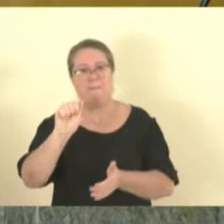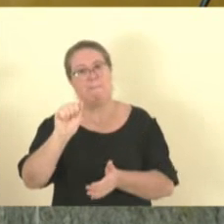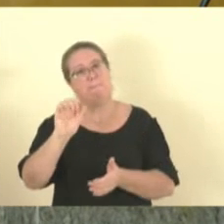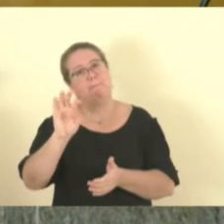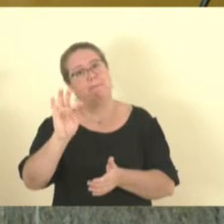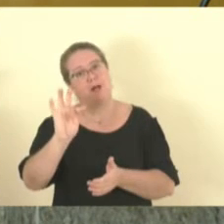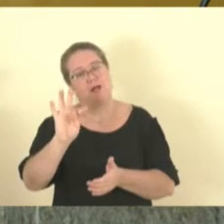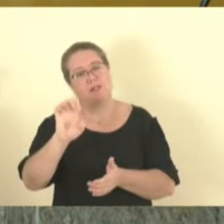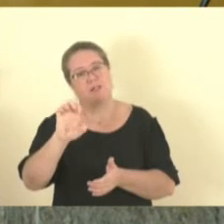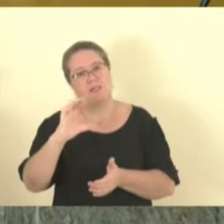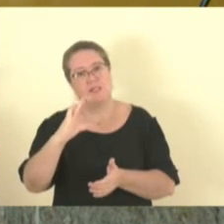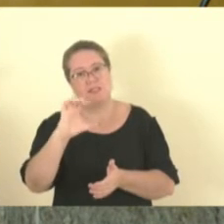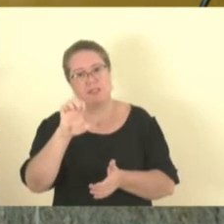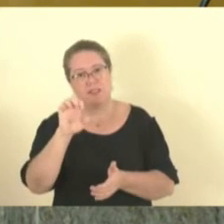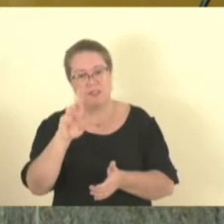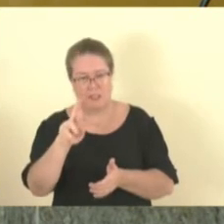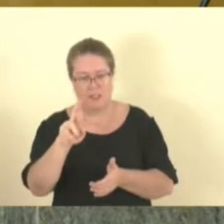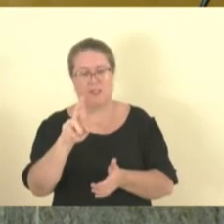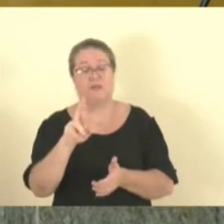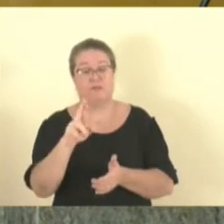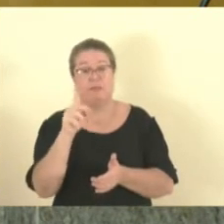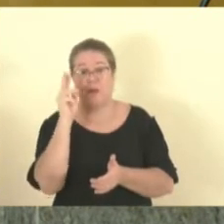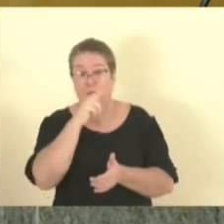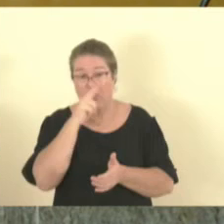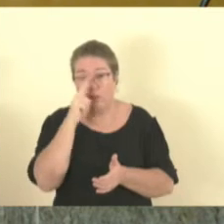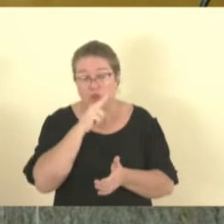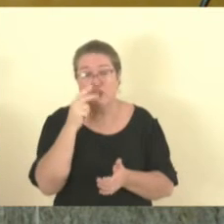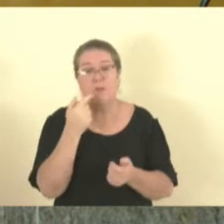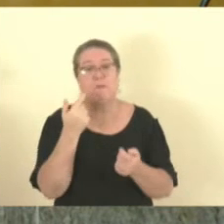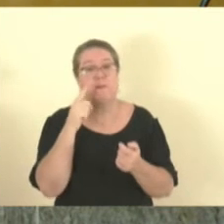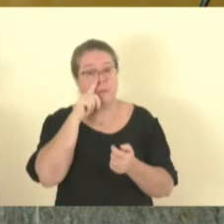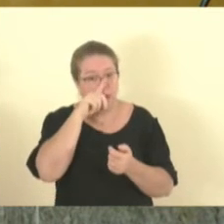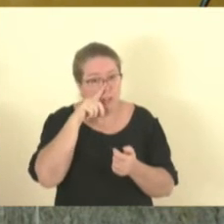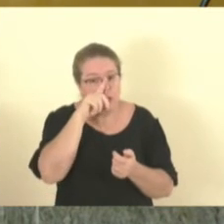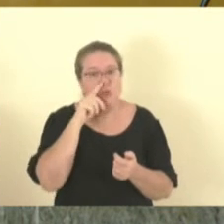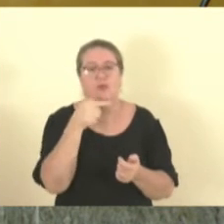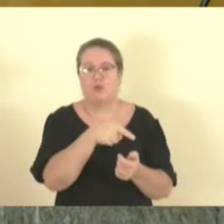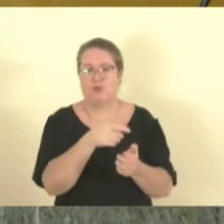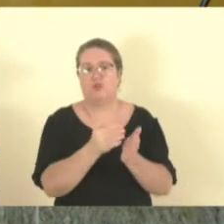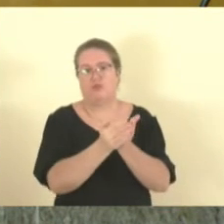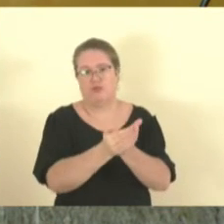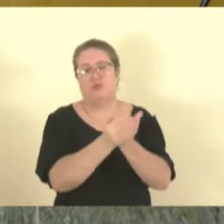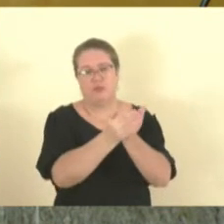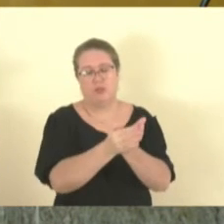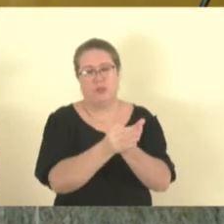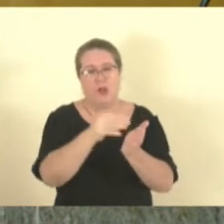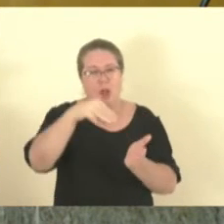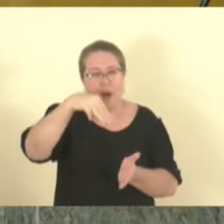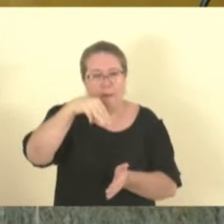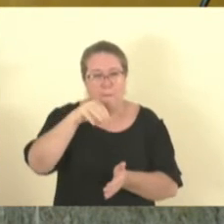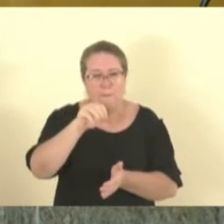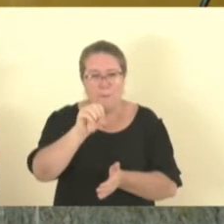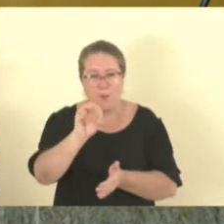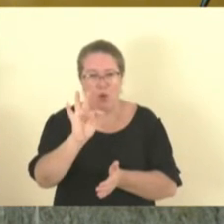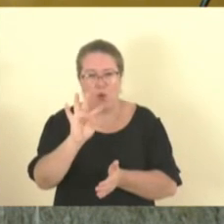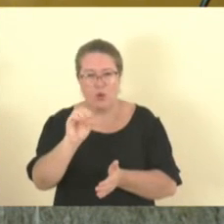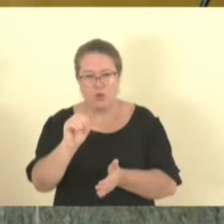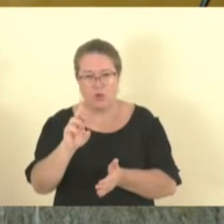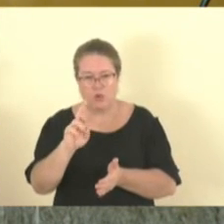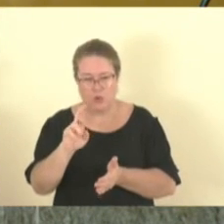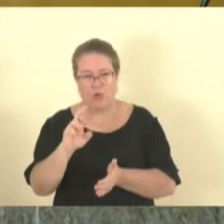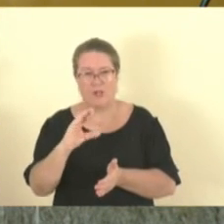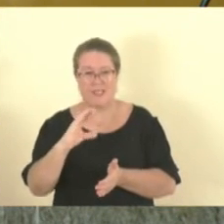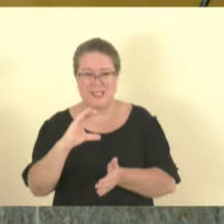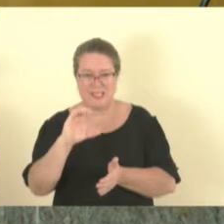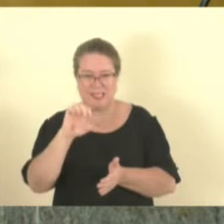incorreta e perigosa. principalmente as lanchas com motor de centro e que são